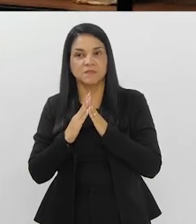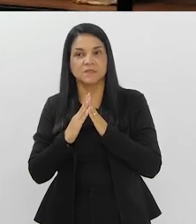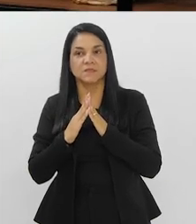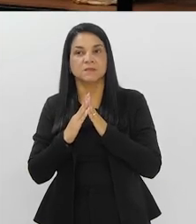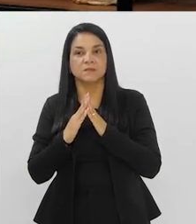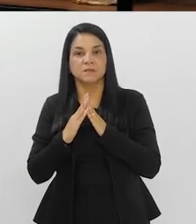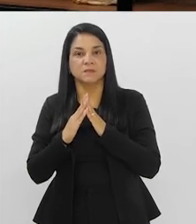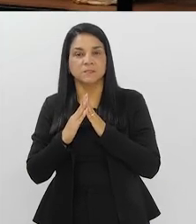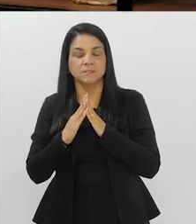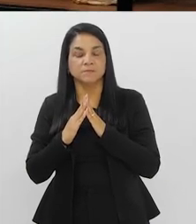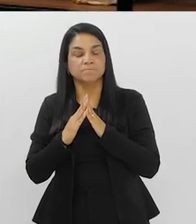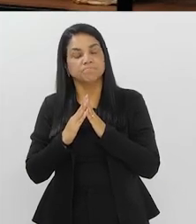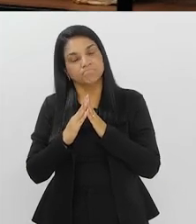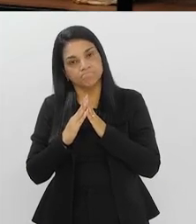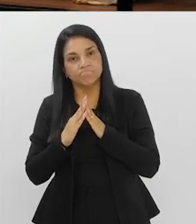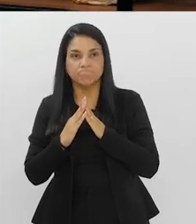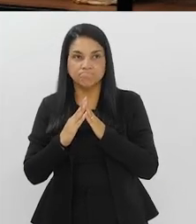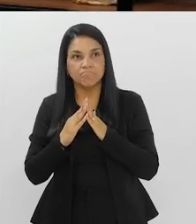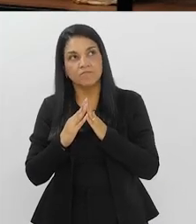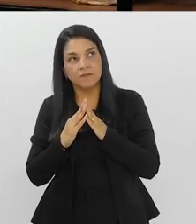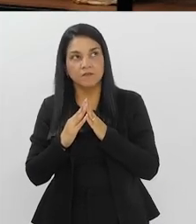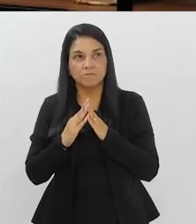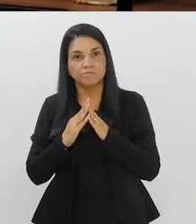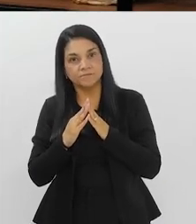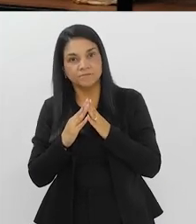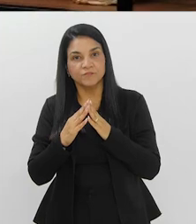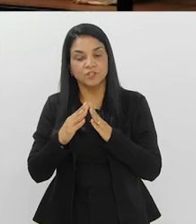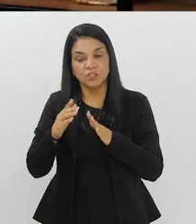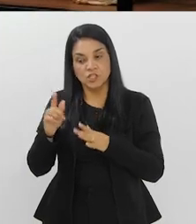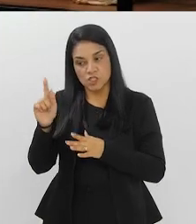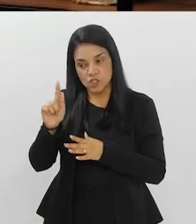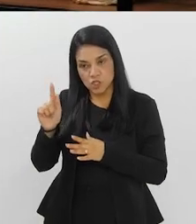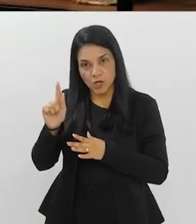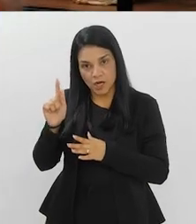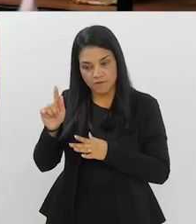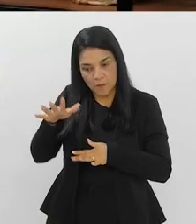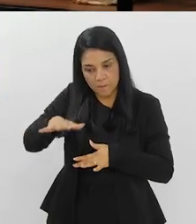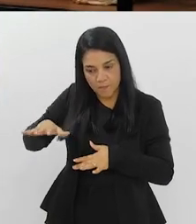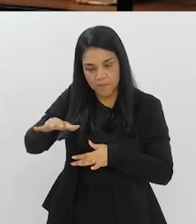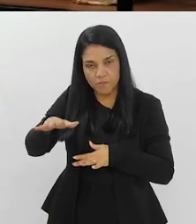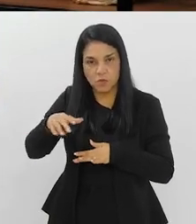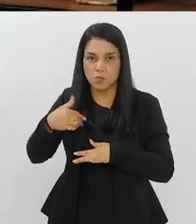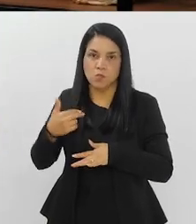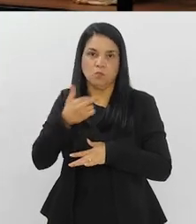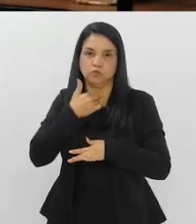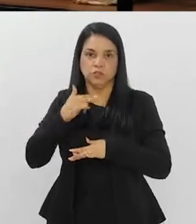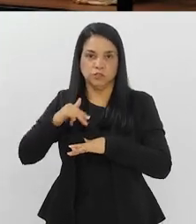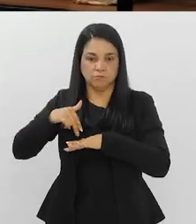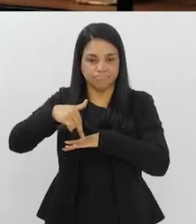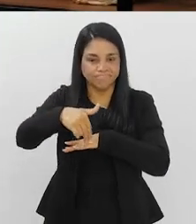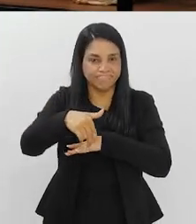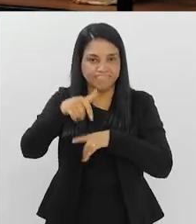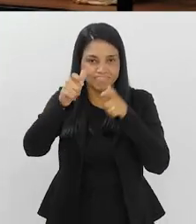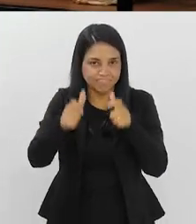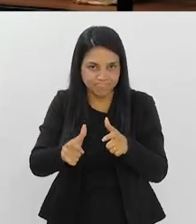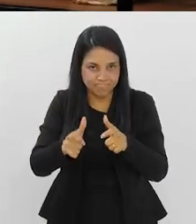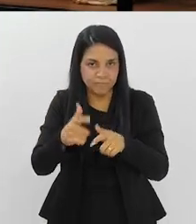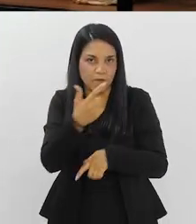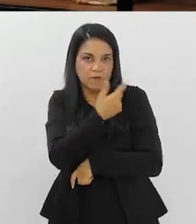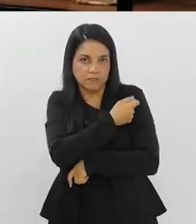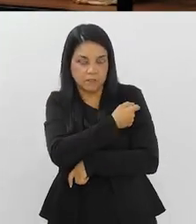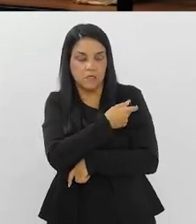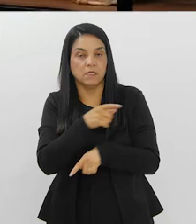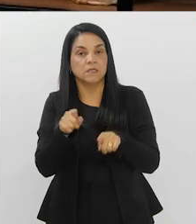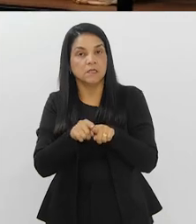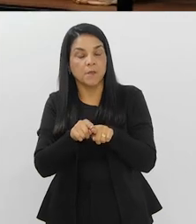né? Então, isso já fez com que a gente já não fosse geograficamente no local vacinar, né? É, e